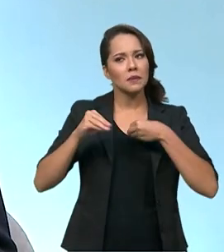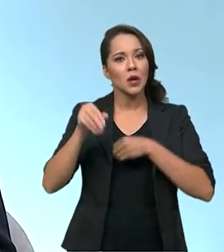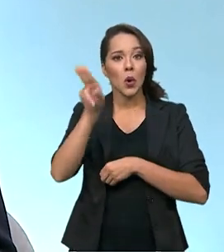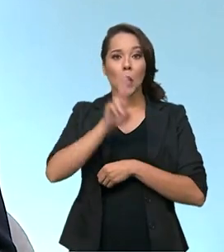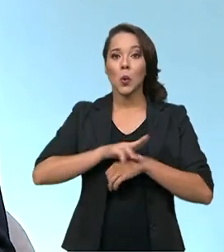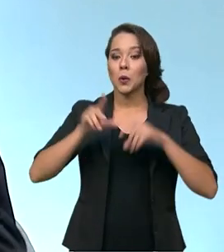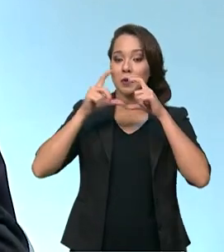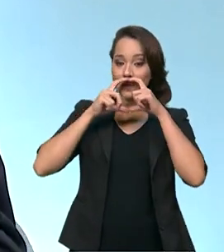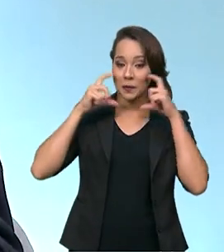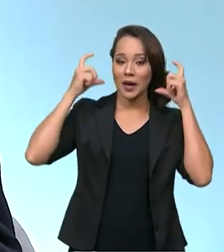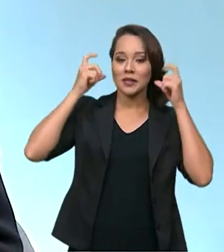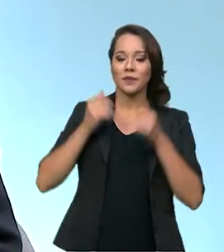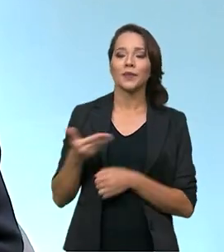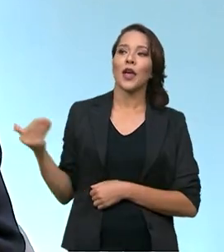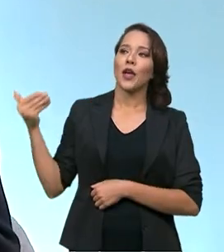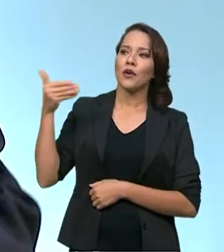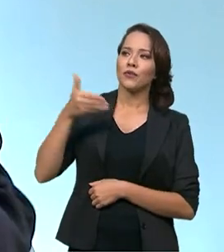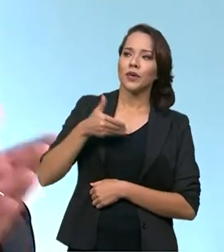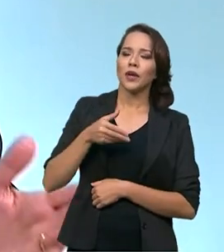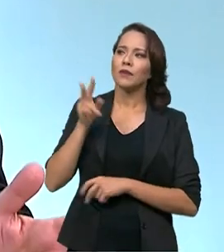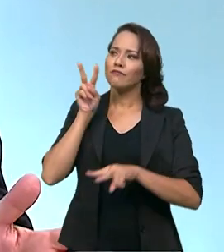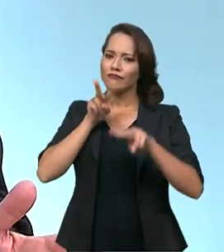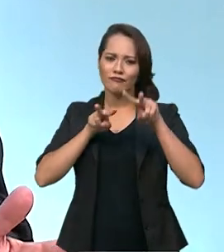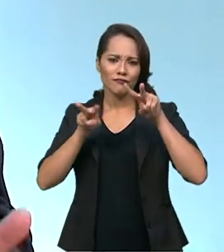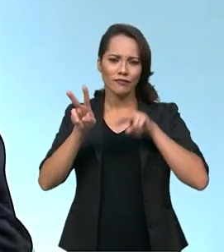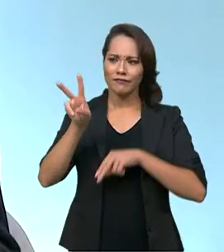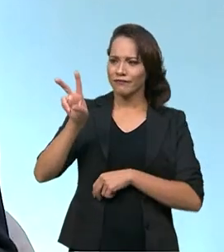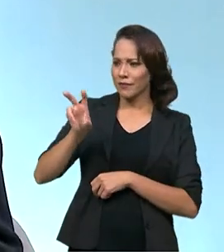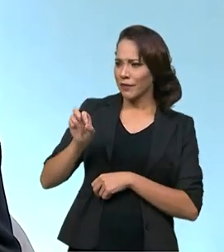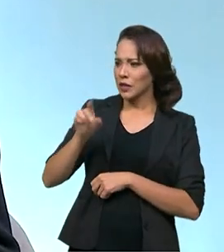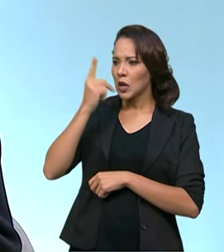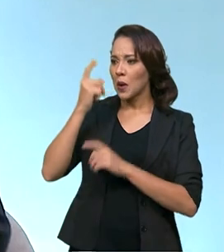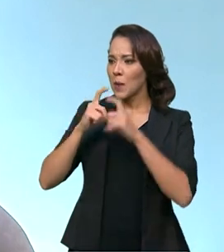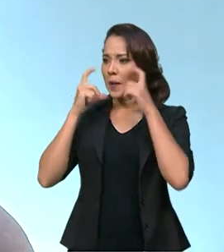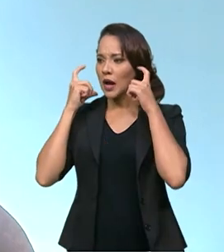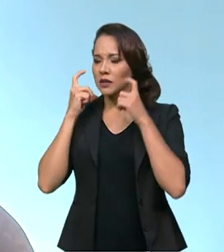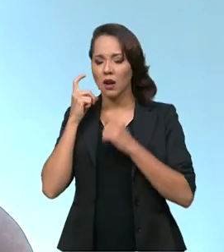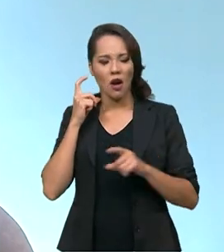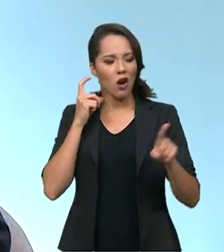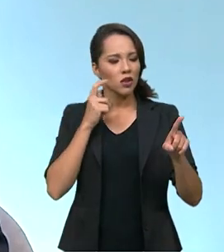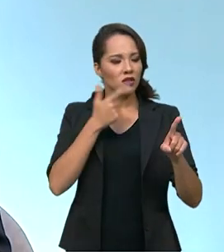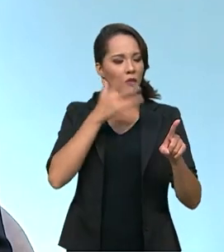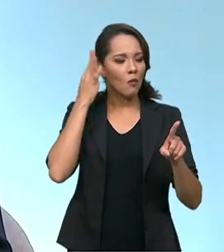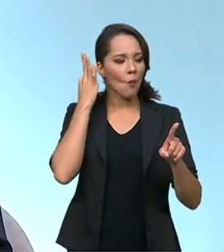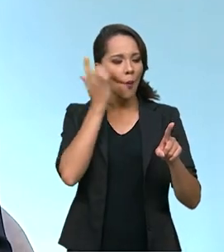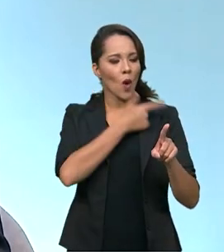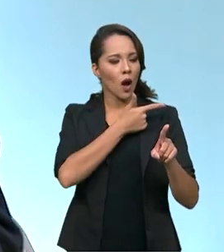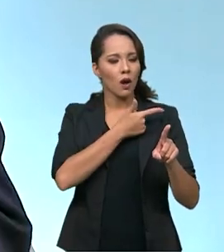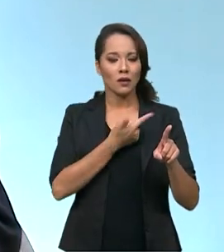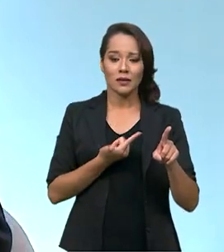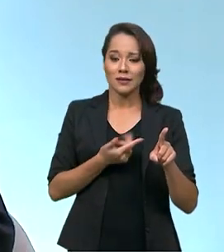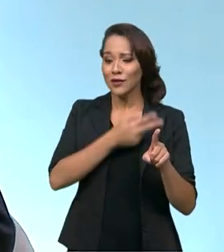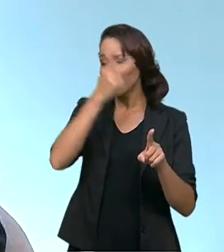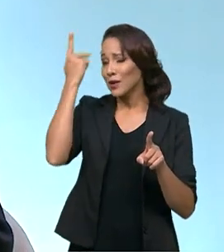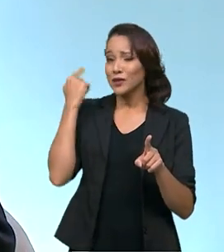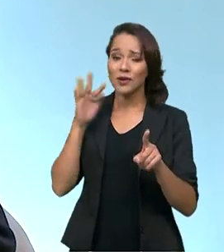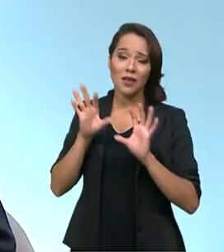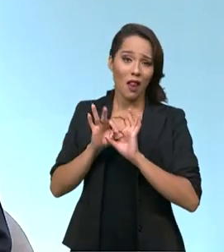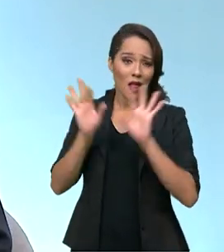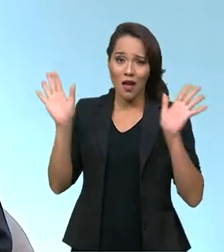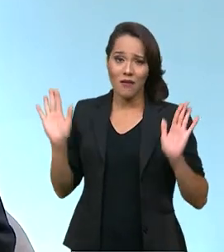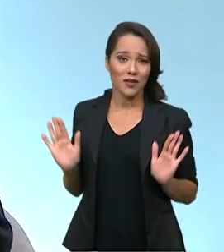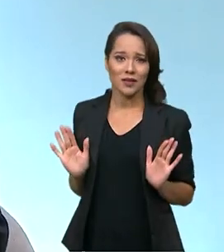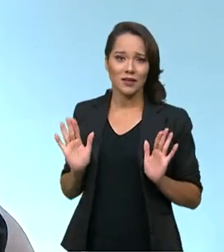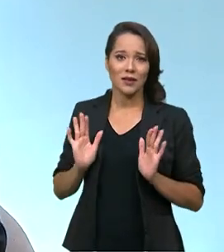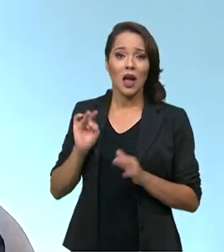o uso de máscaras. Eu vinha para cá e a metade das pessoas com máscaras e a outras sem máscaras. Então as pessoas, elas são livres.